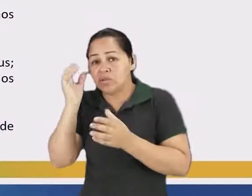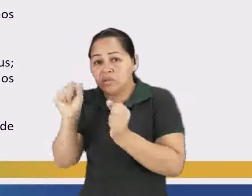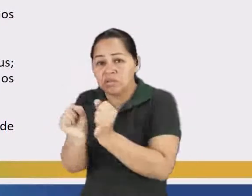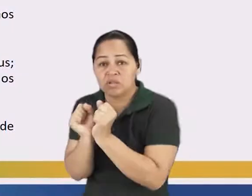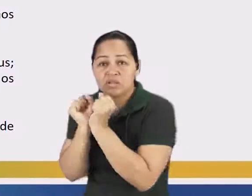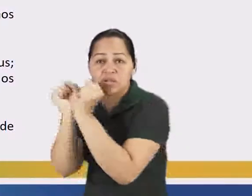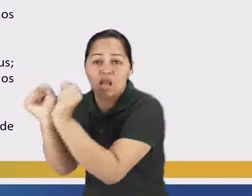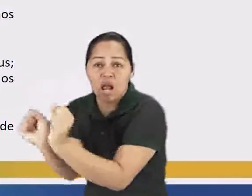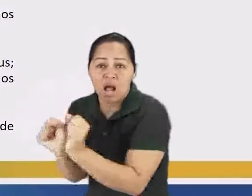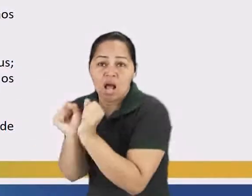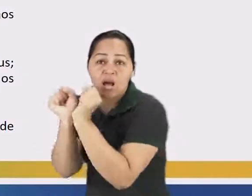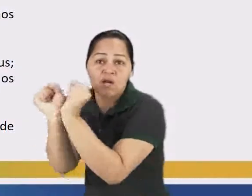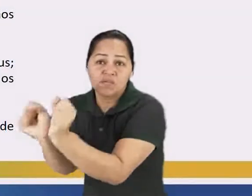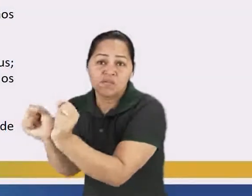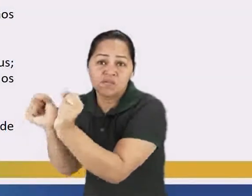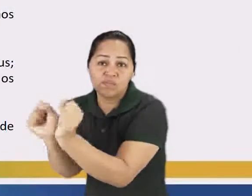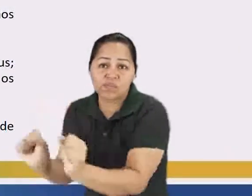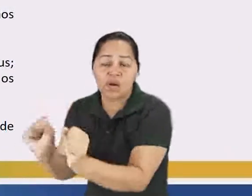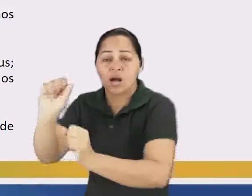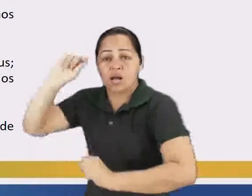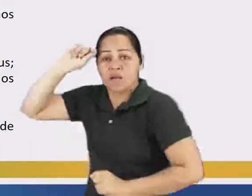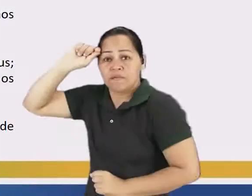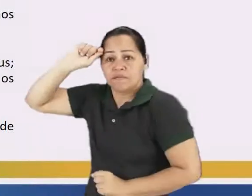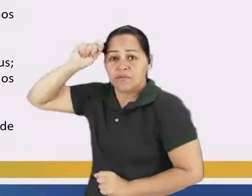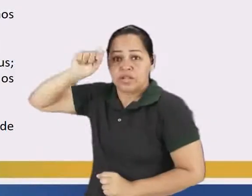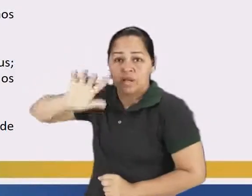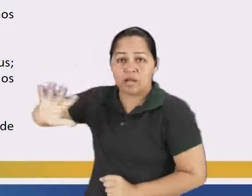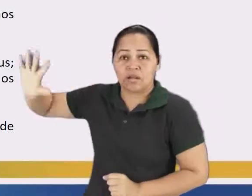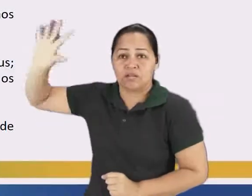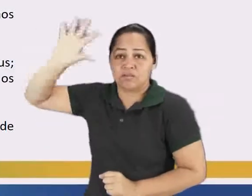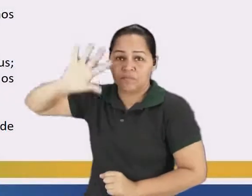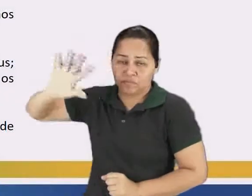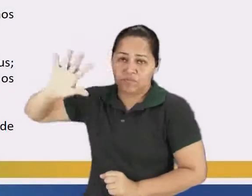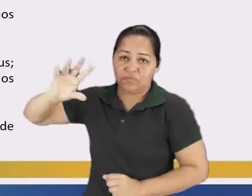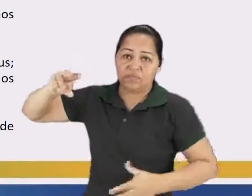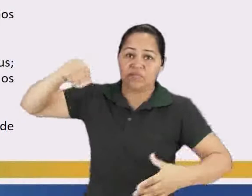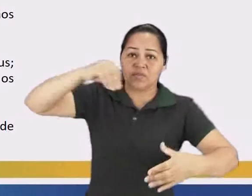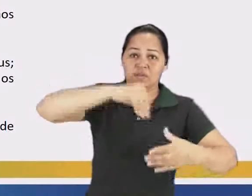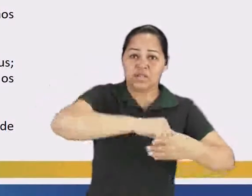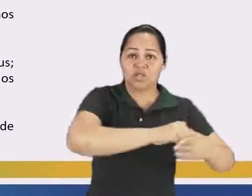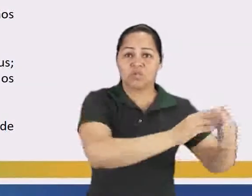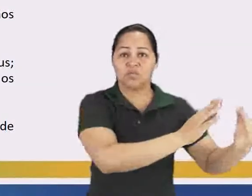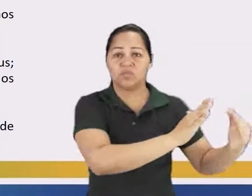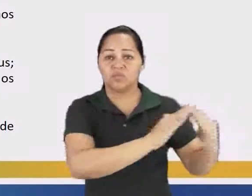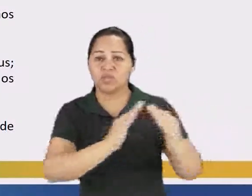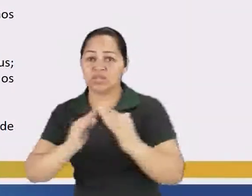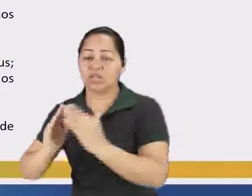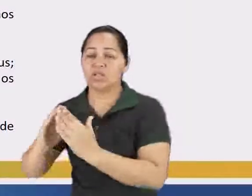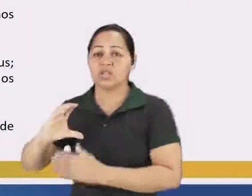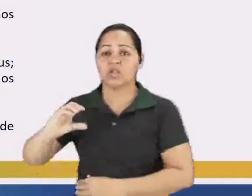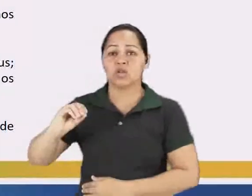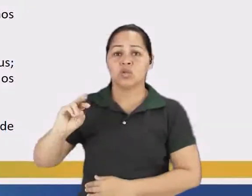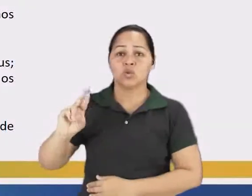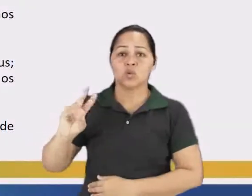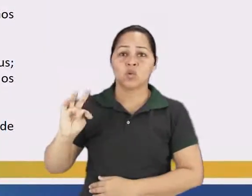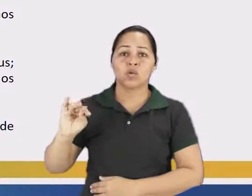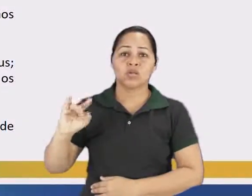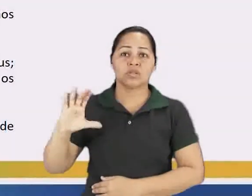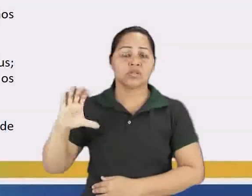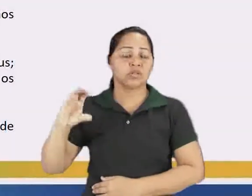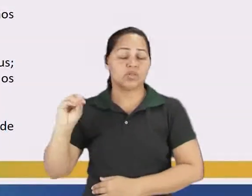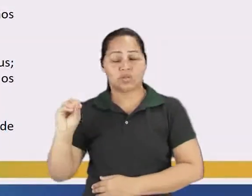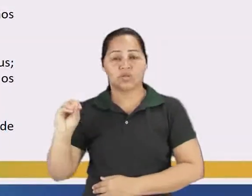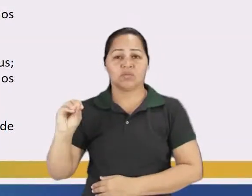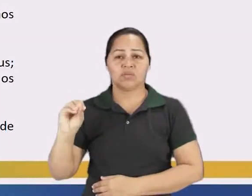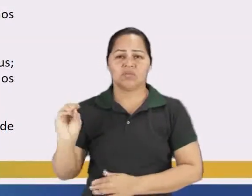escravos africanos, no ambiente de degradação de um cortiço. O autor expõe um quadro tenso